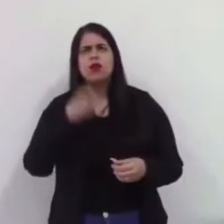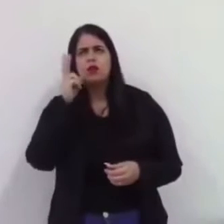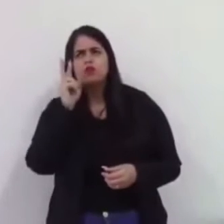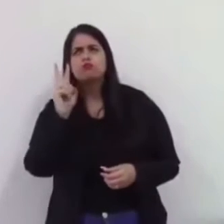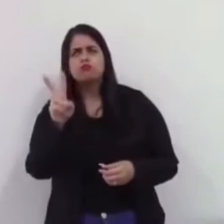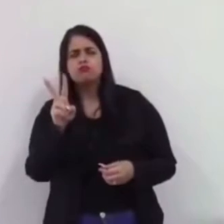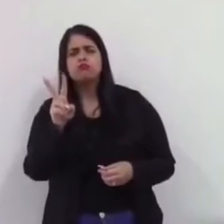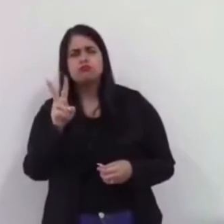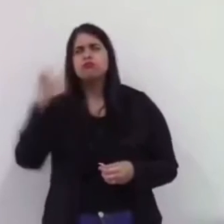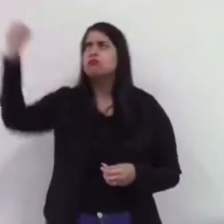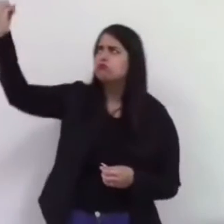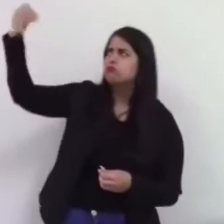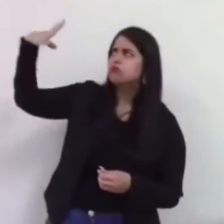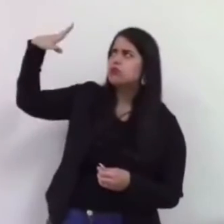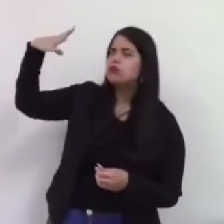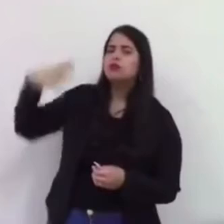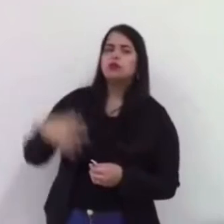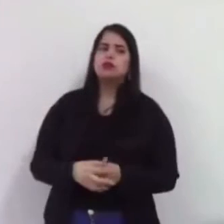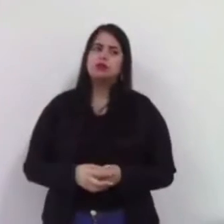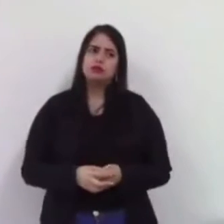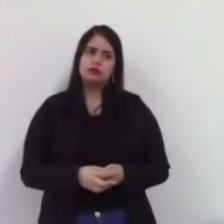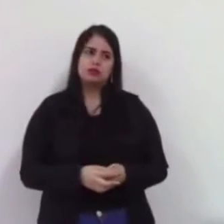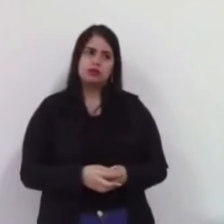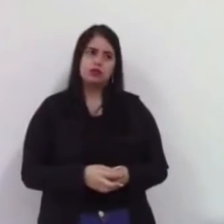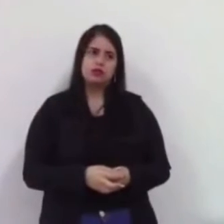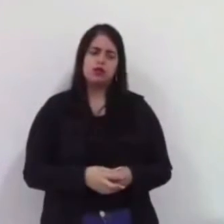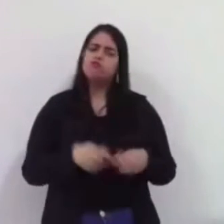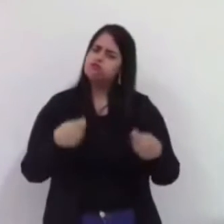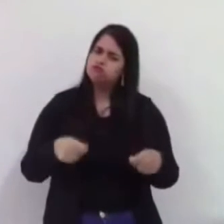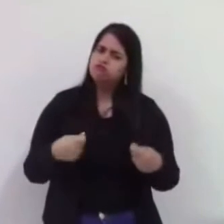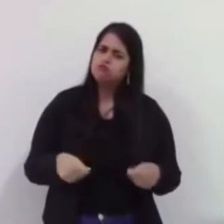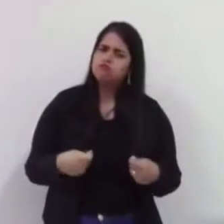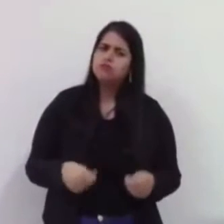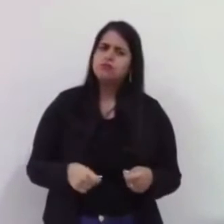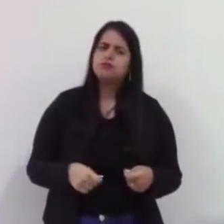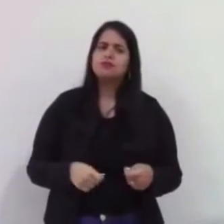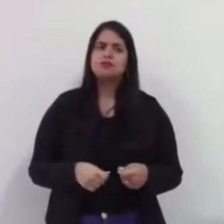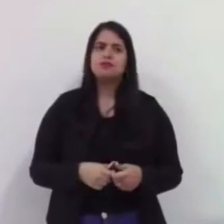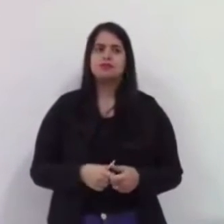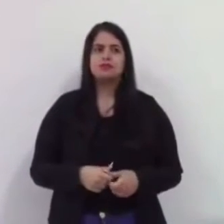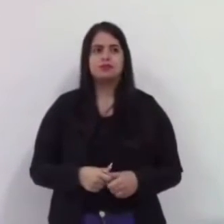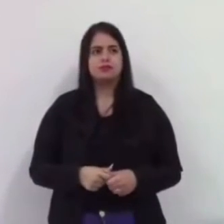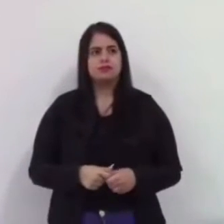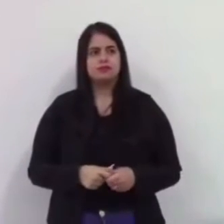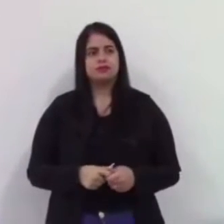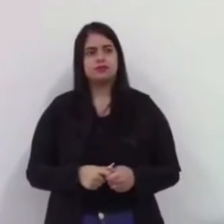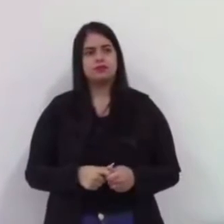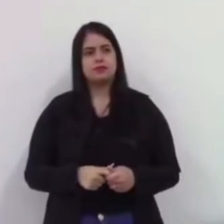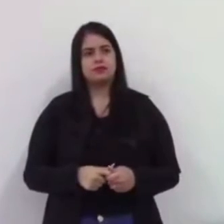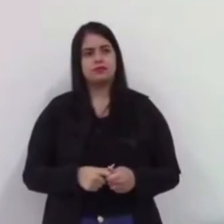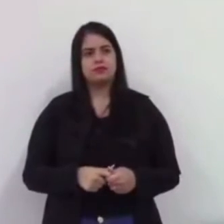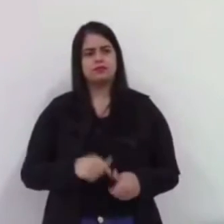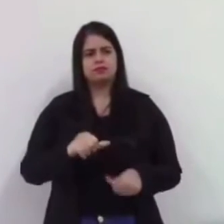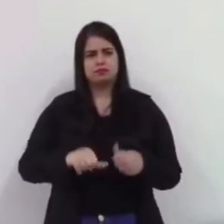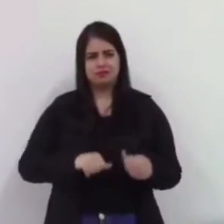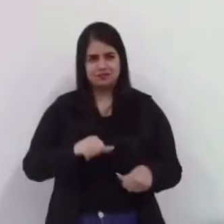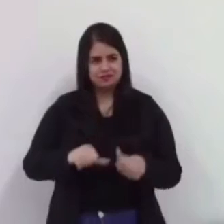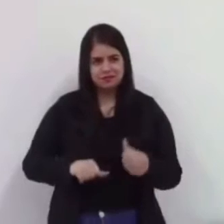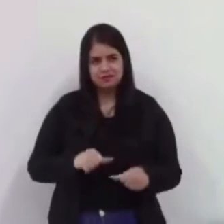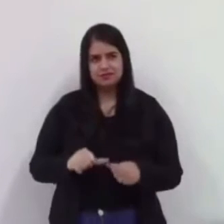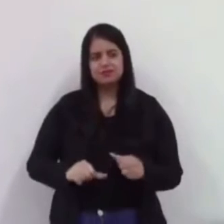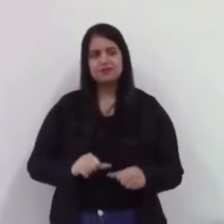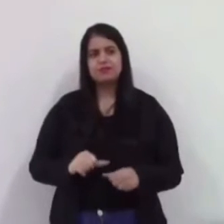nisso, e se não tiver pneu, o carro de Dr. Walsh parece que é a área 17, ele sempre troca com a